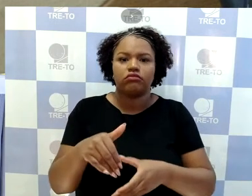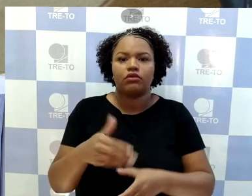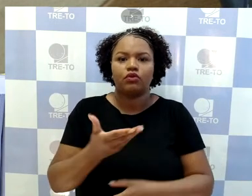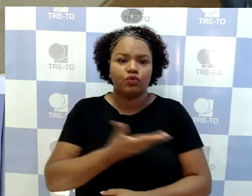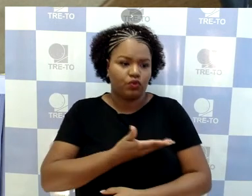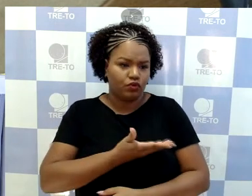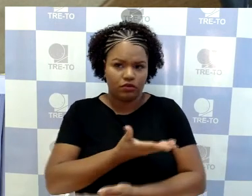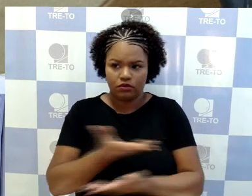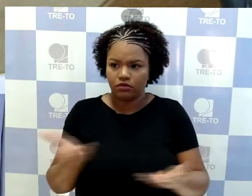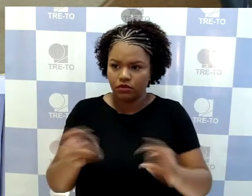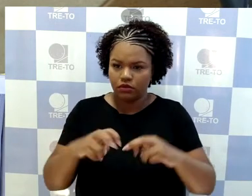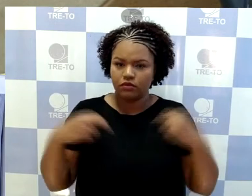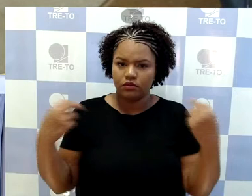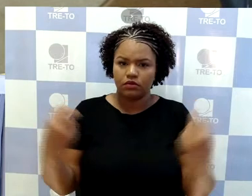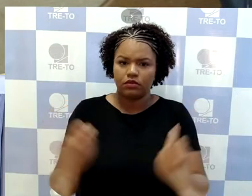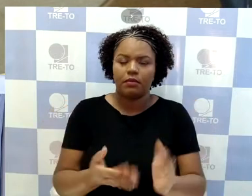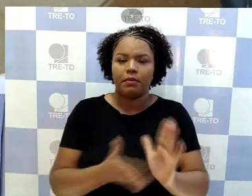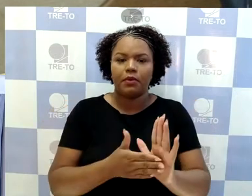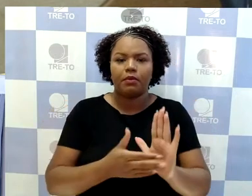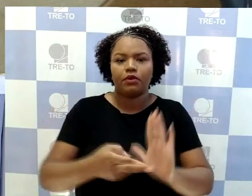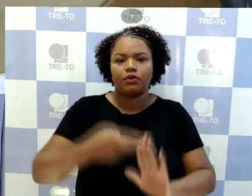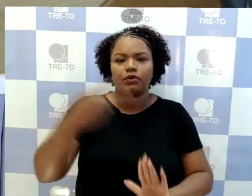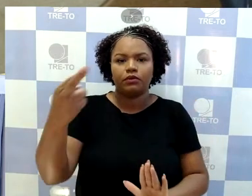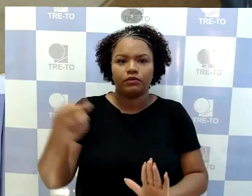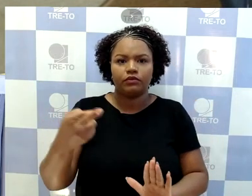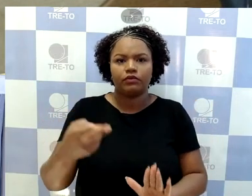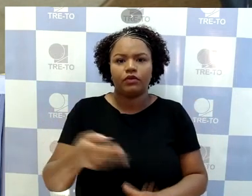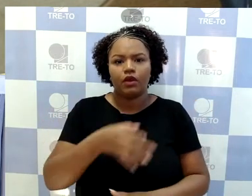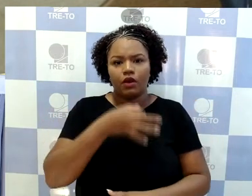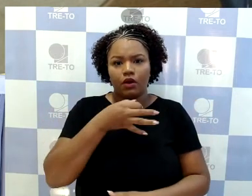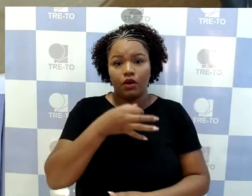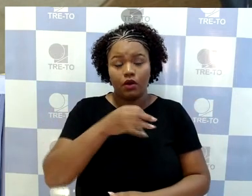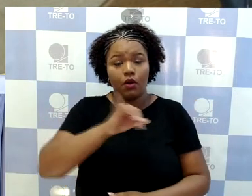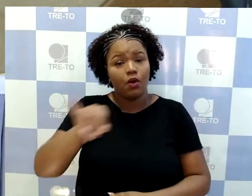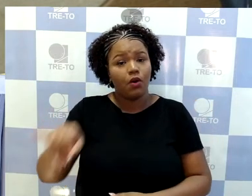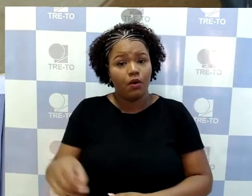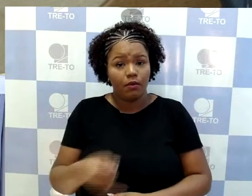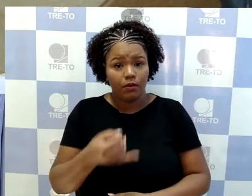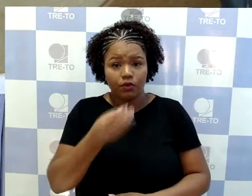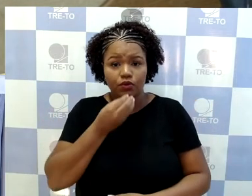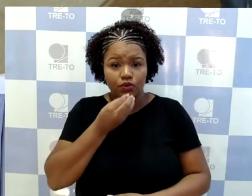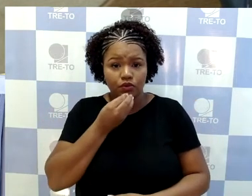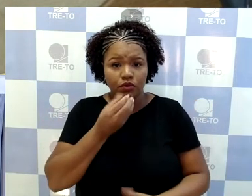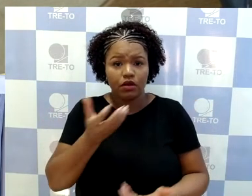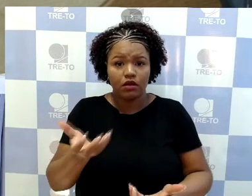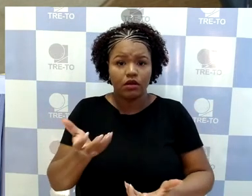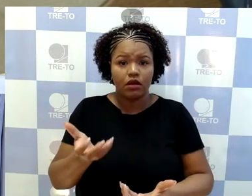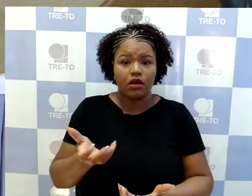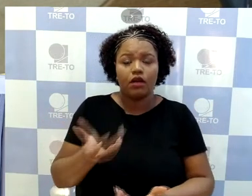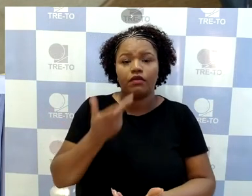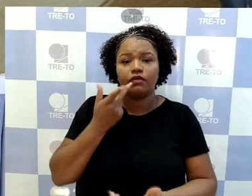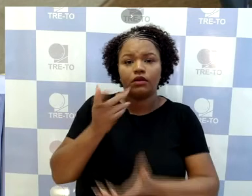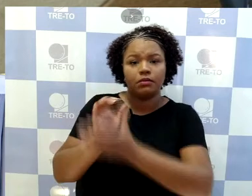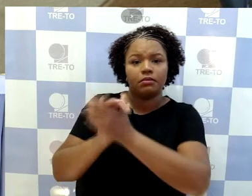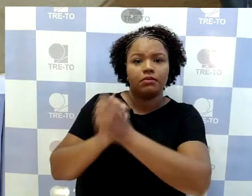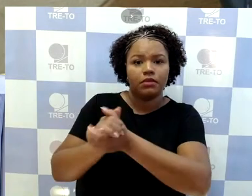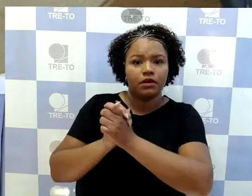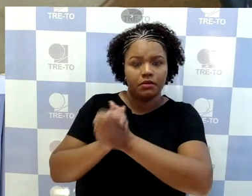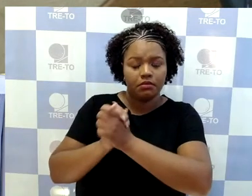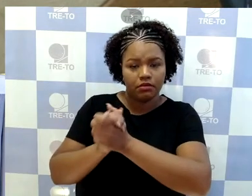resolução, e, nesta oportunidade, quero registrar aqui meus cumprimentos, meus parabéns ao doutor José Maria Lima,